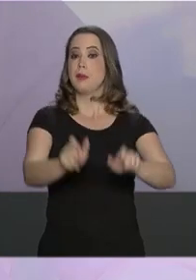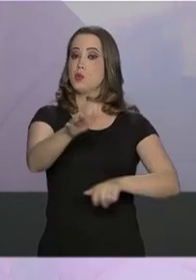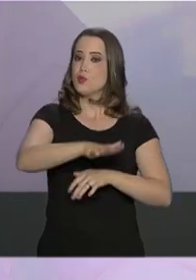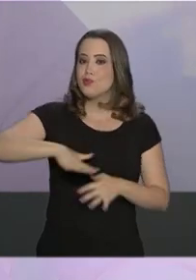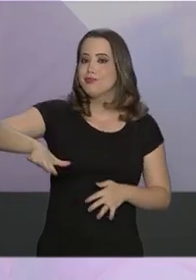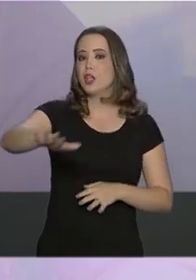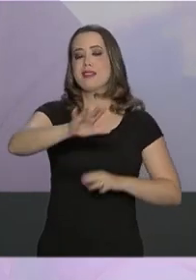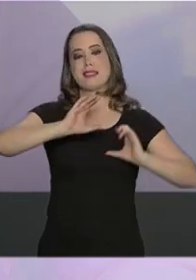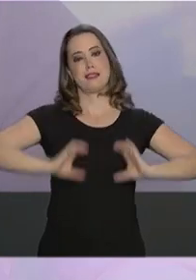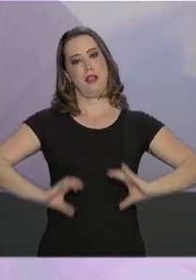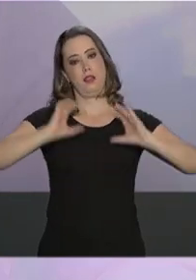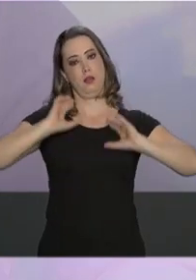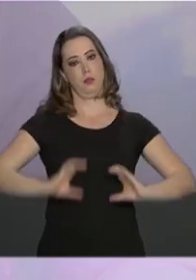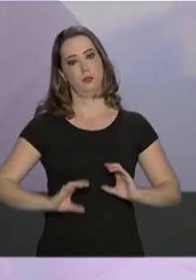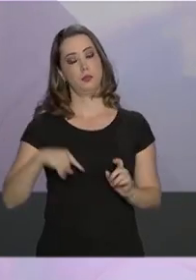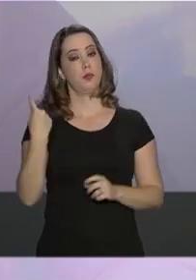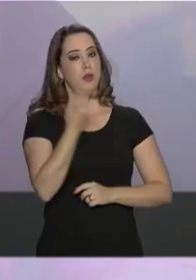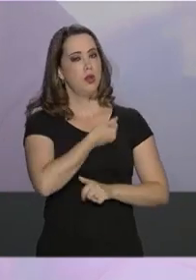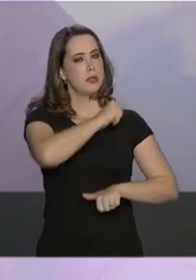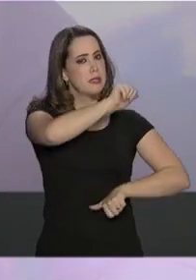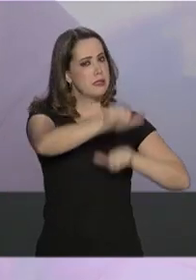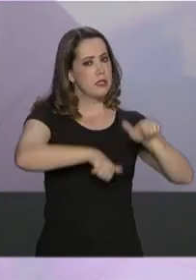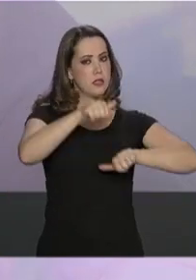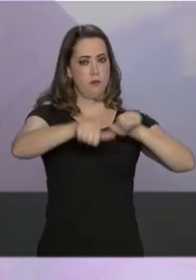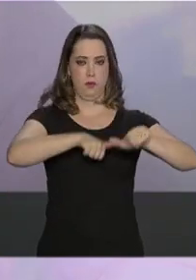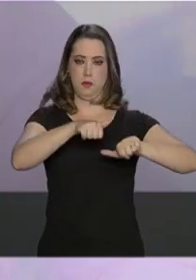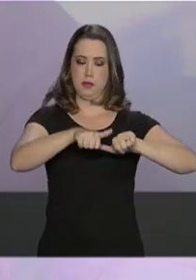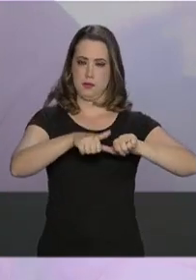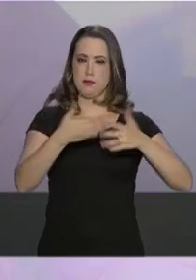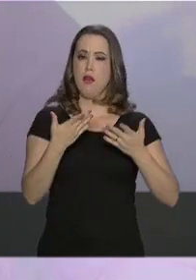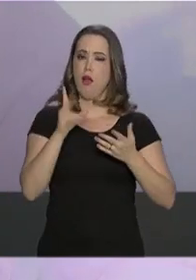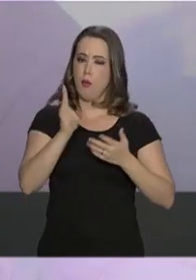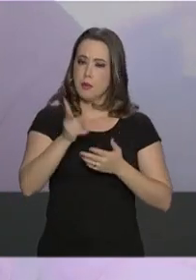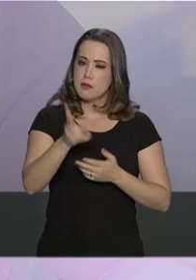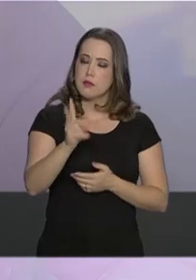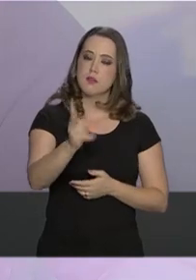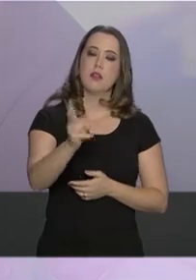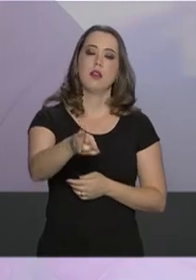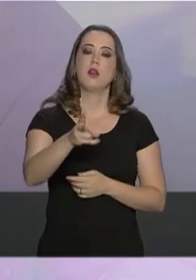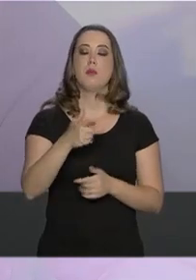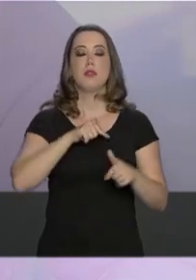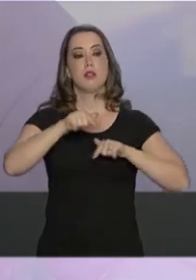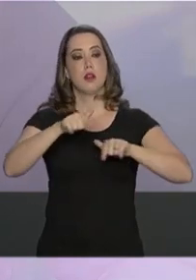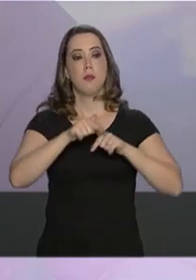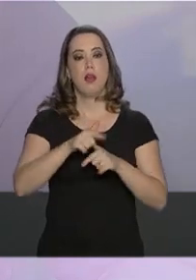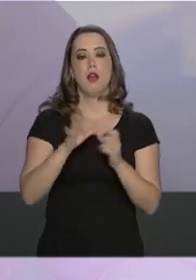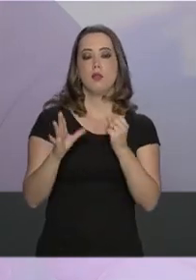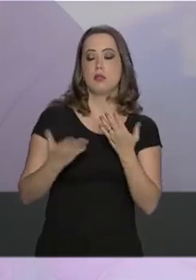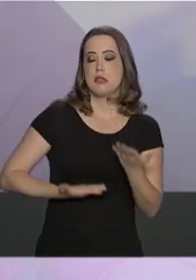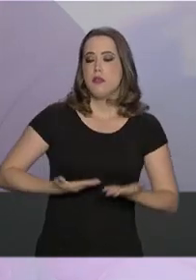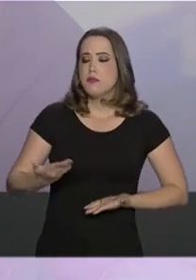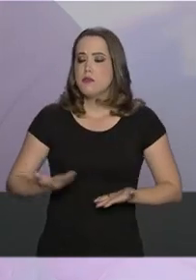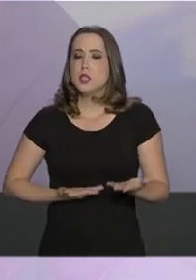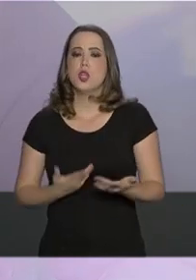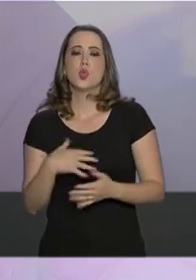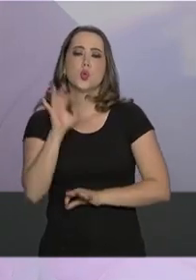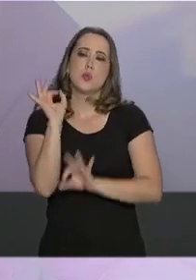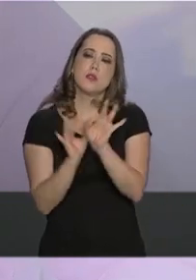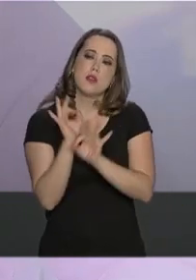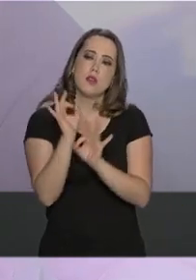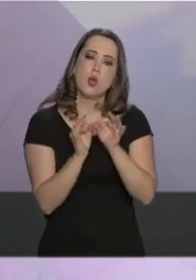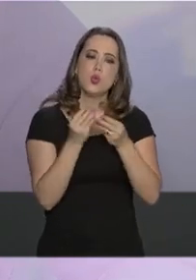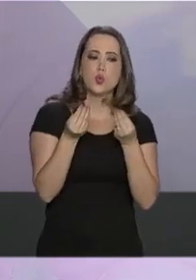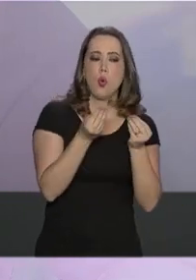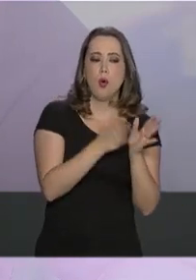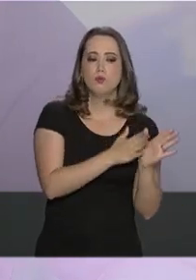Para nós, a modernização é um processo contínuo de aprimoramento de ações, de serviços, de estrutura, de processos.